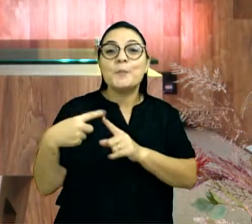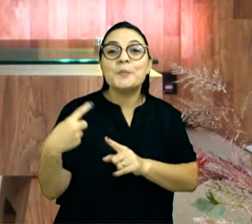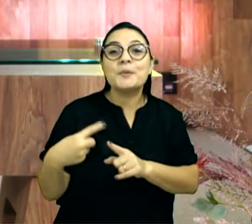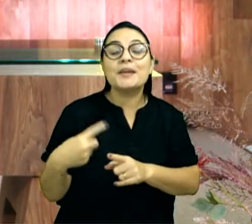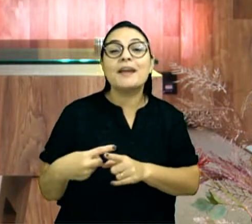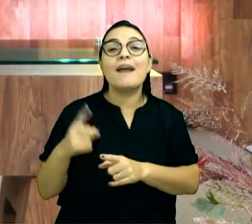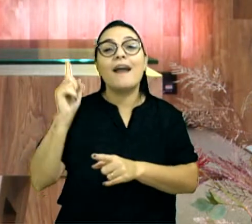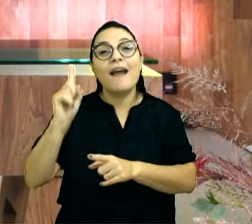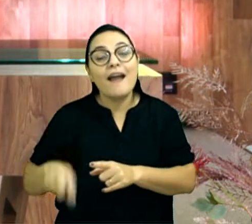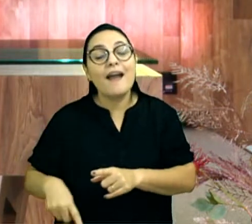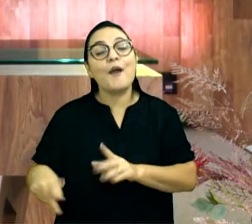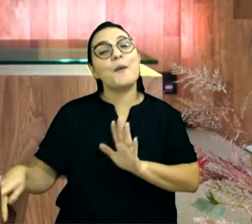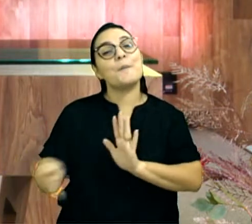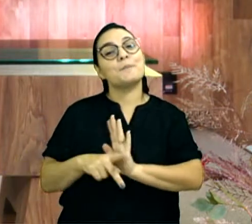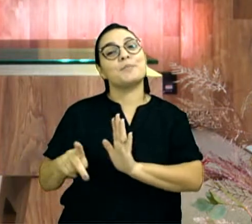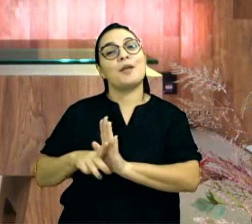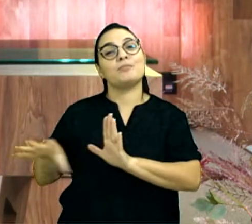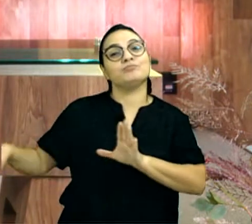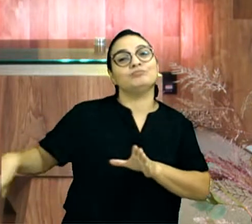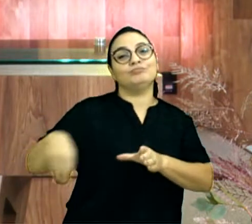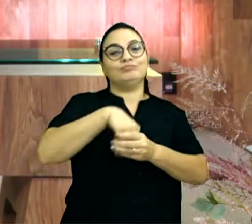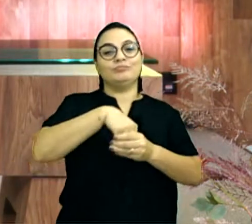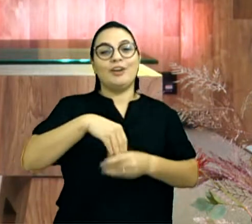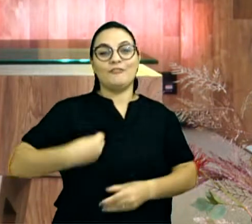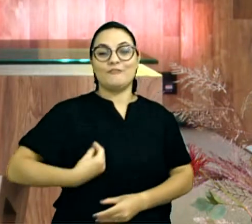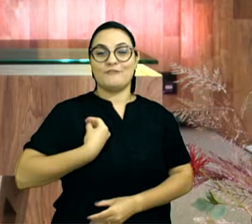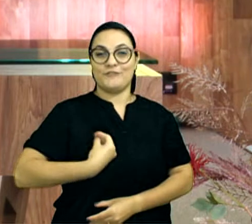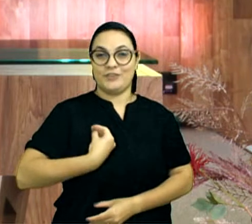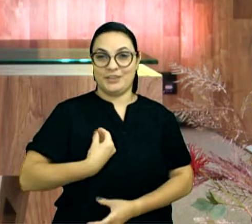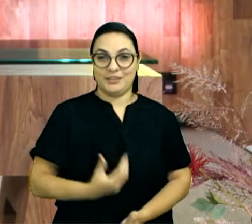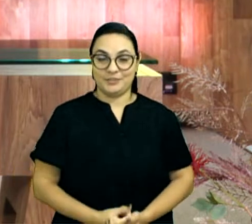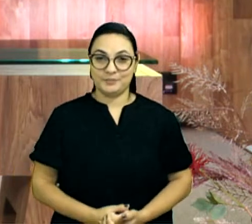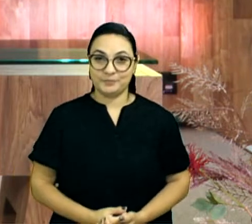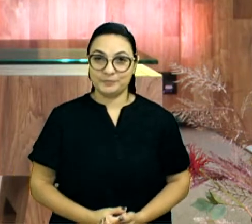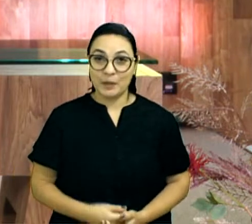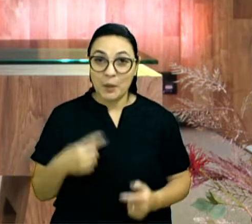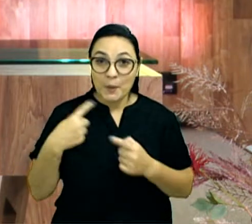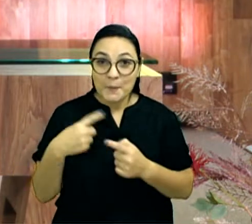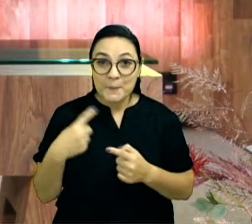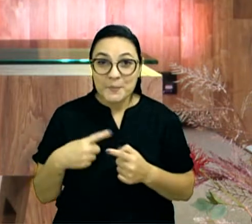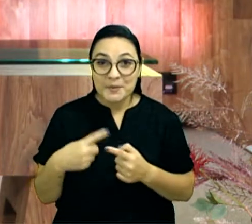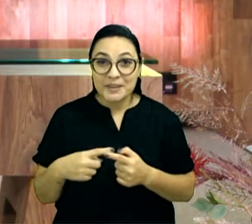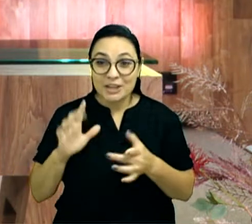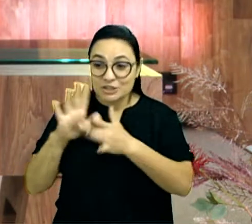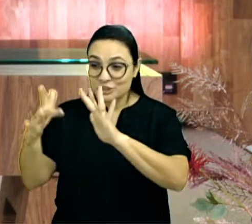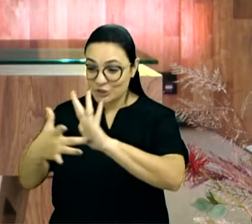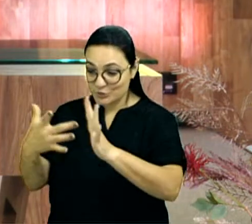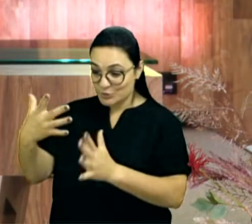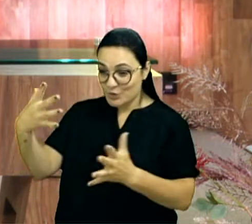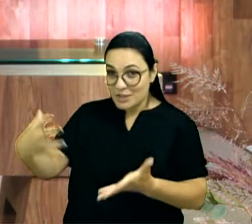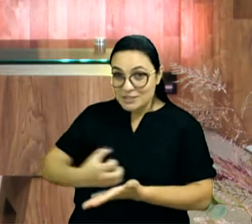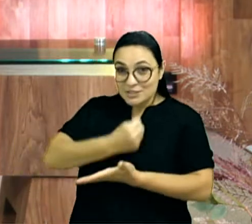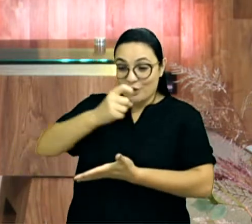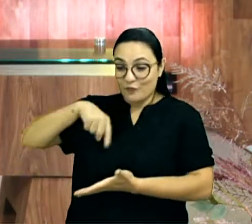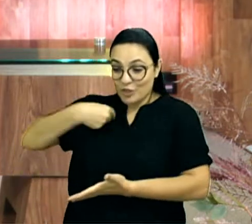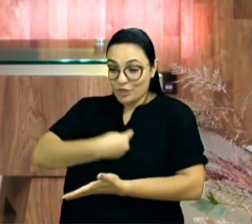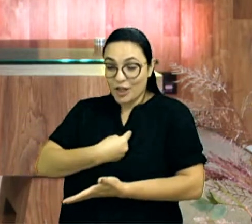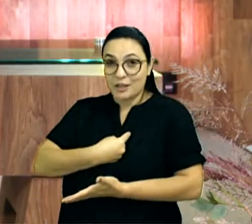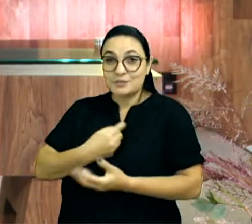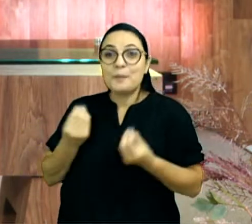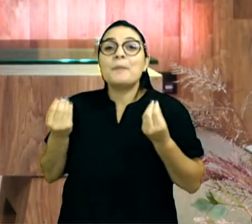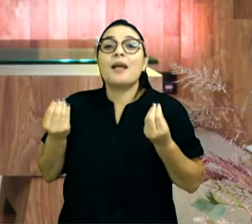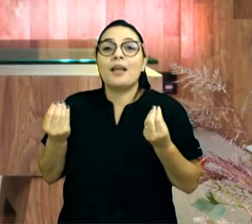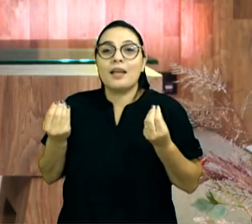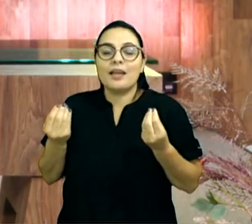parte da nossa vida. E, na verdade, nós fomos salvos para ser bênção para todos à nossa volta.